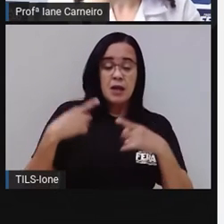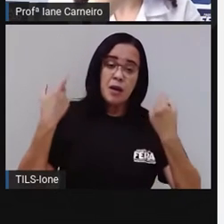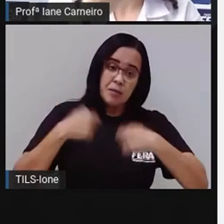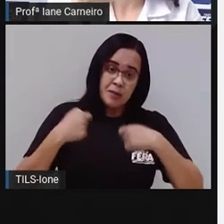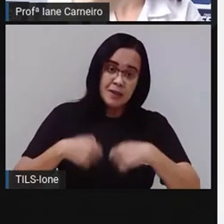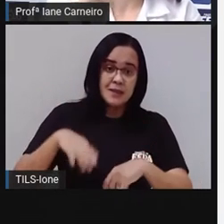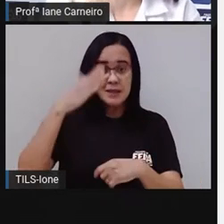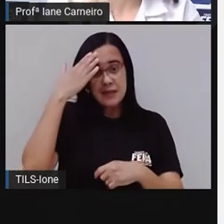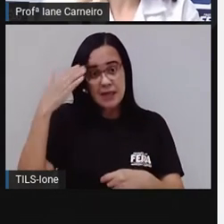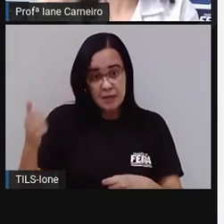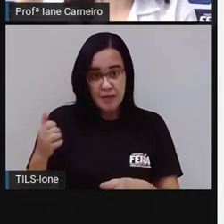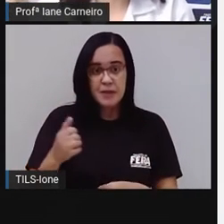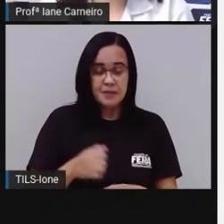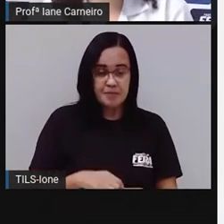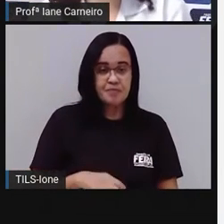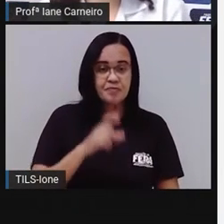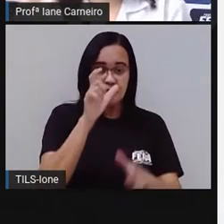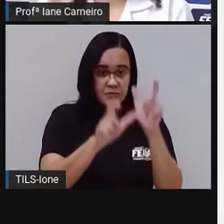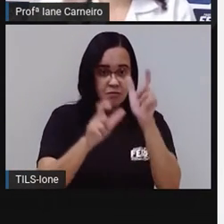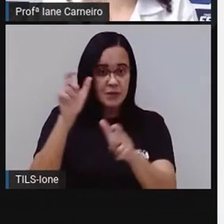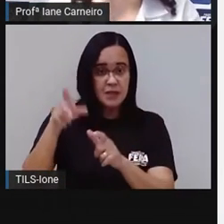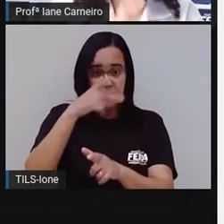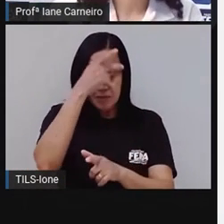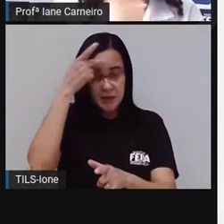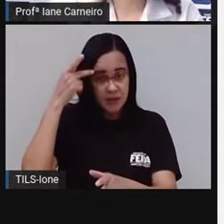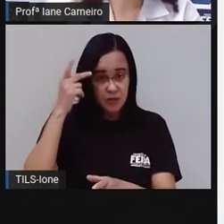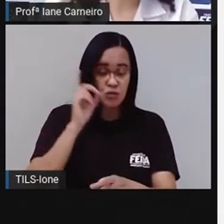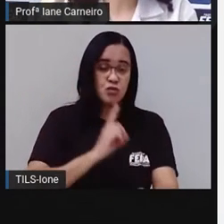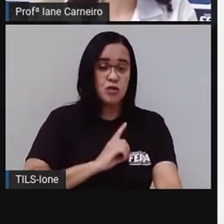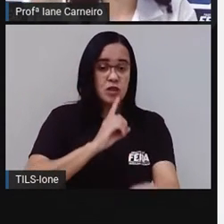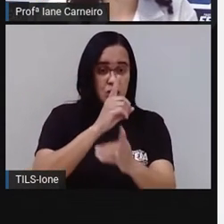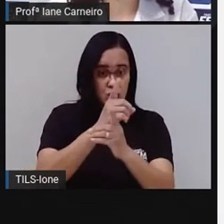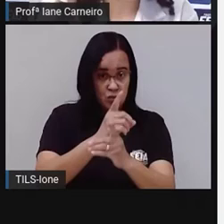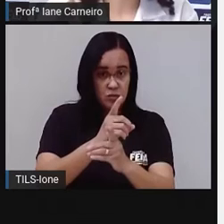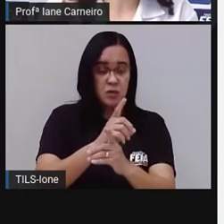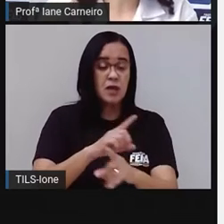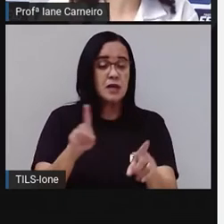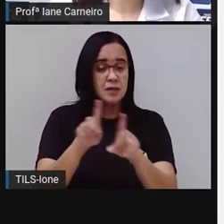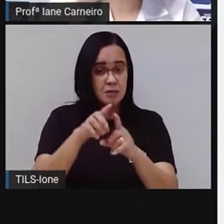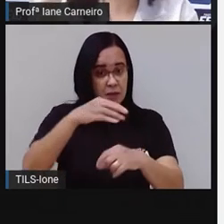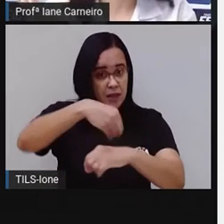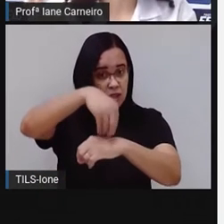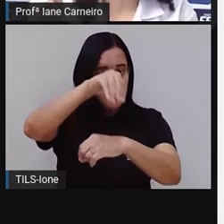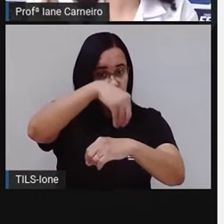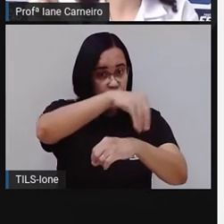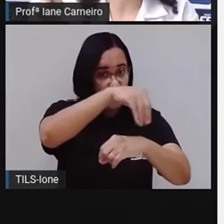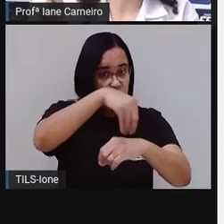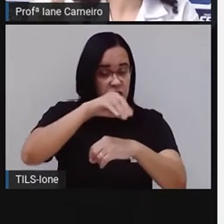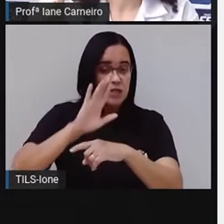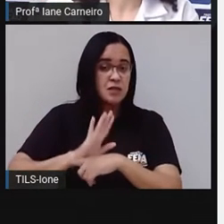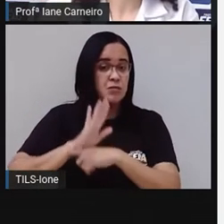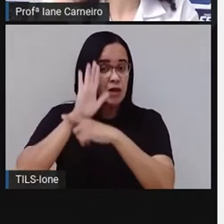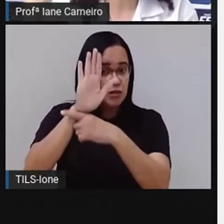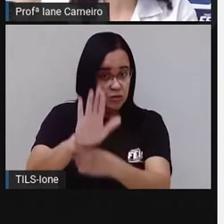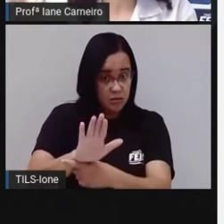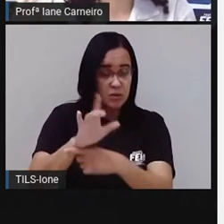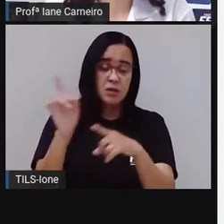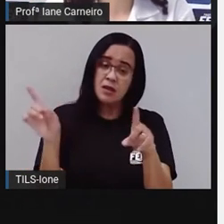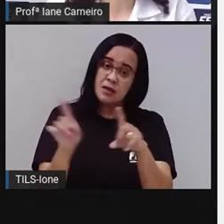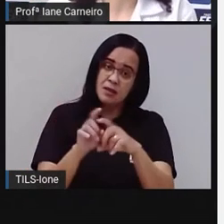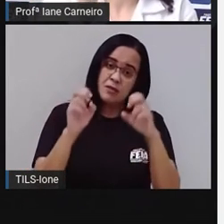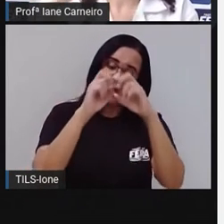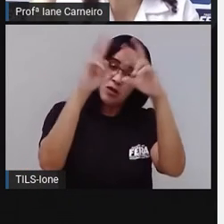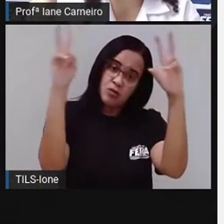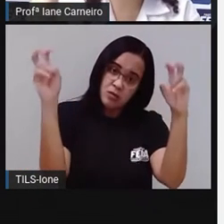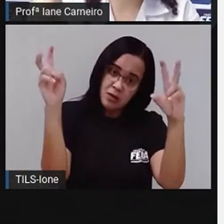né? E aí lembrar de dar dicas corretas do que você está adivinhando, do tema da sua adivinha, né? Então, se é uma